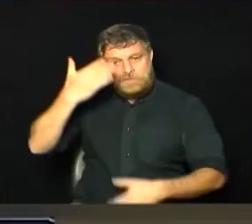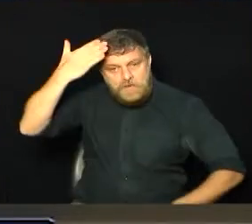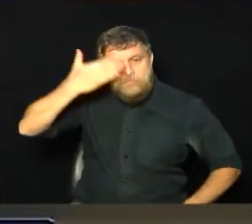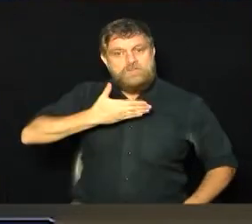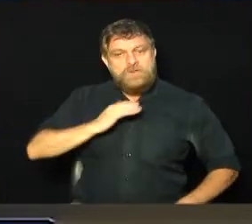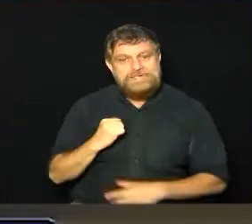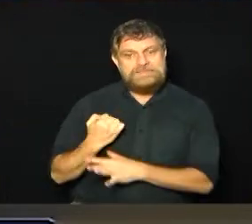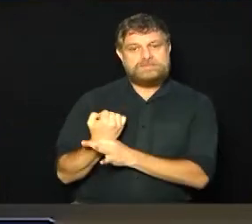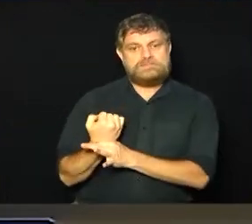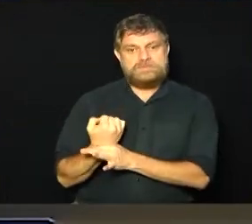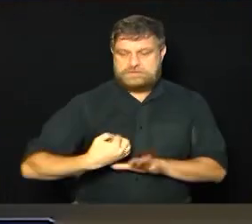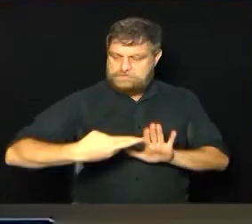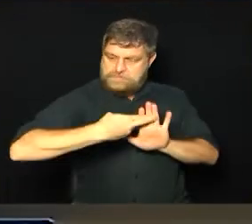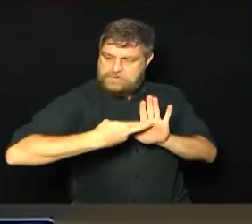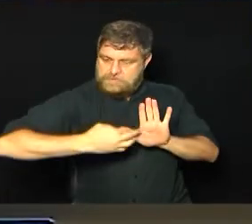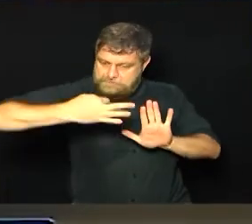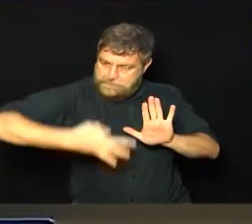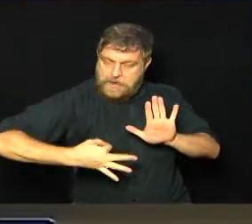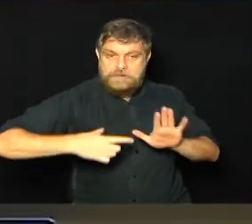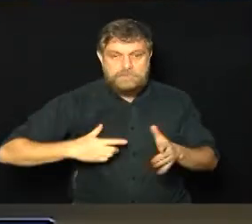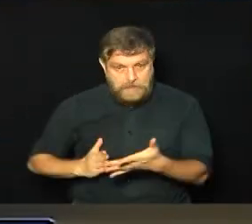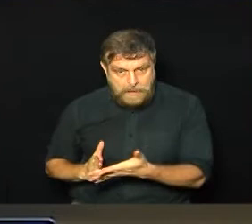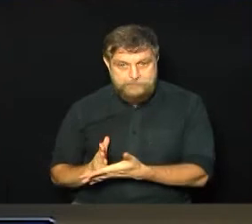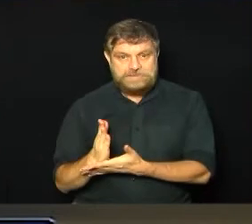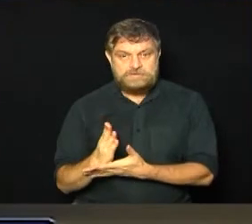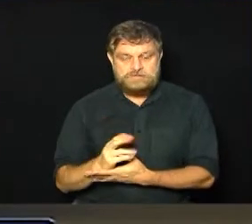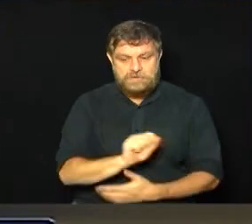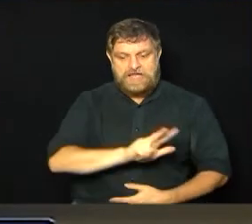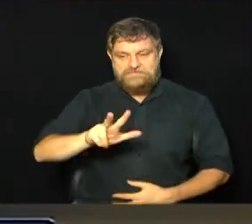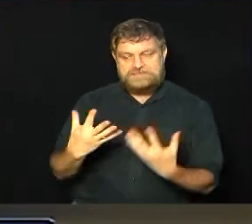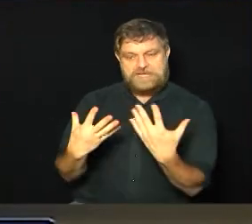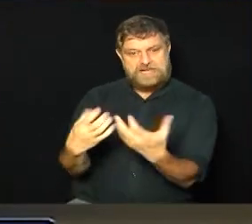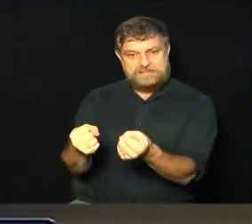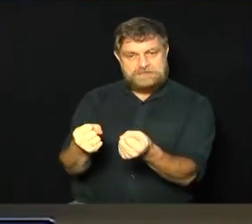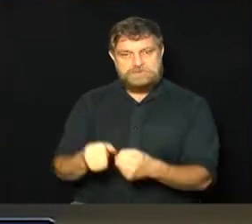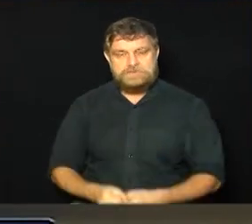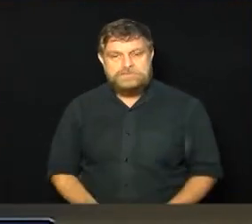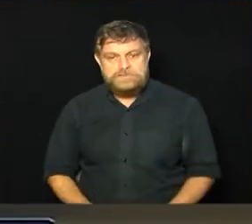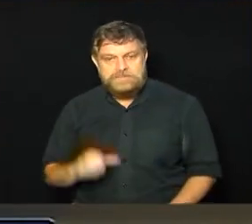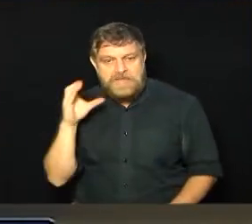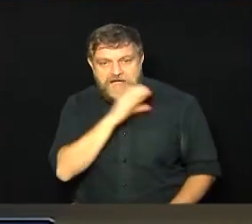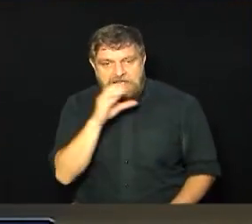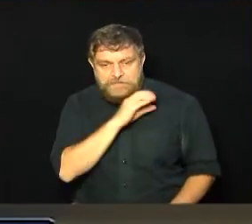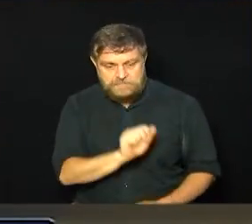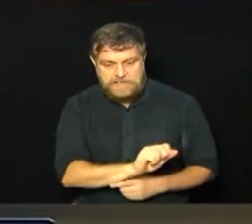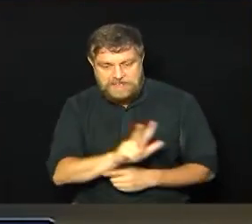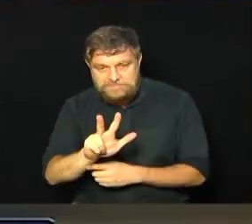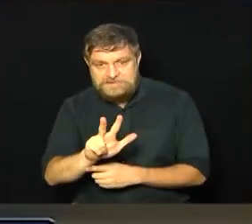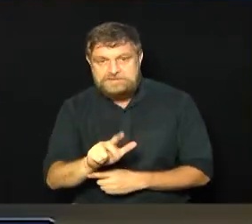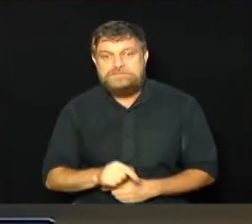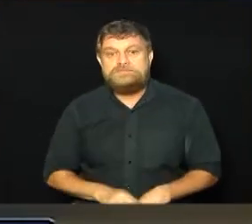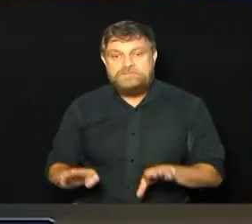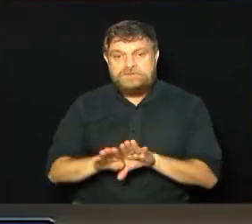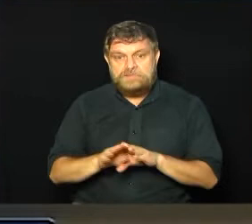segurança regulatória. Então, essa vacina foi aprovada pela Anvisa e logo que a vacina foi aprovada pela Anvisa, o Ministério da